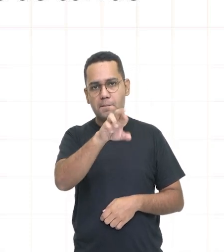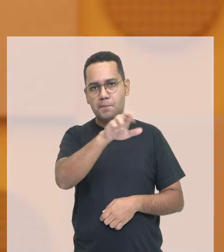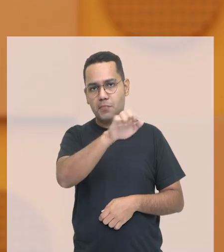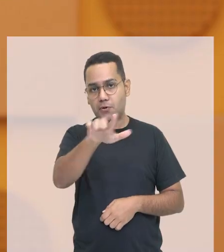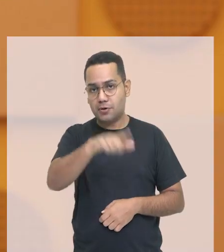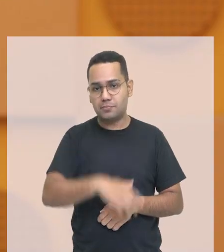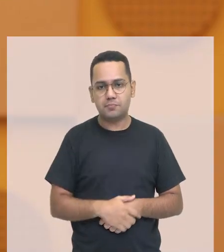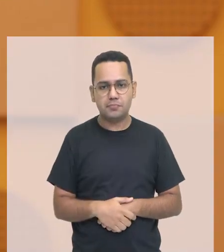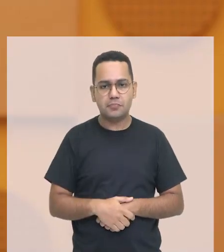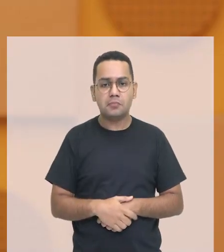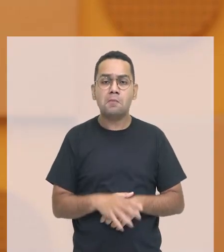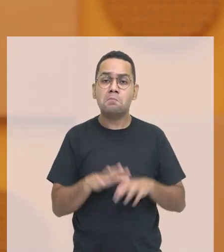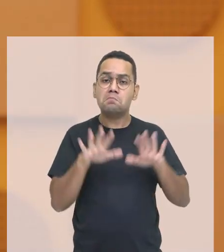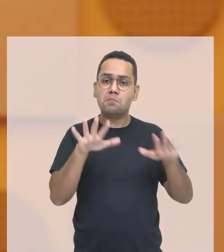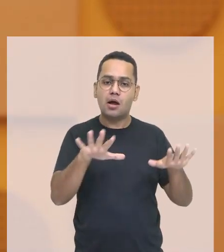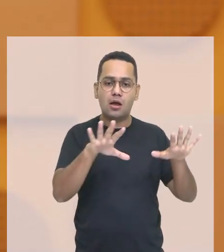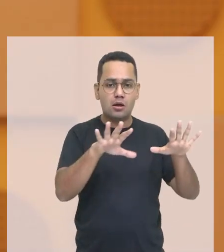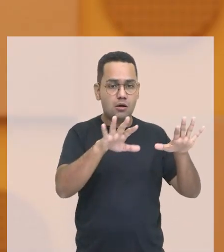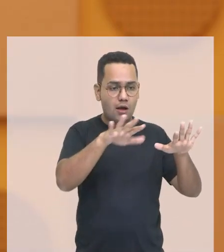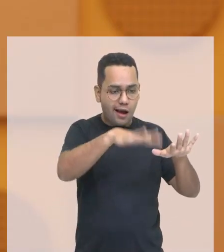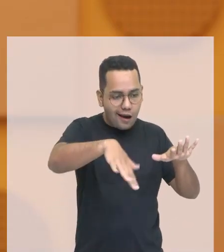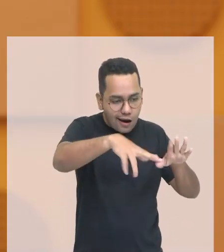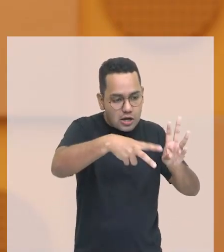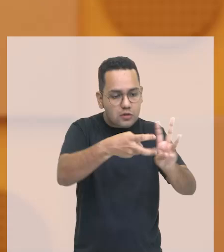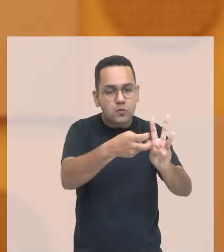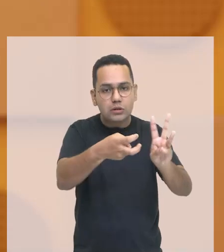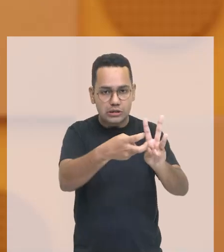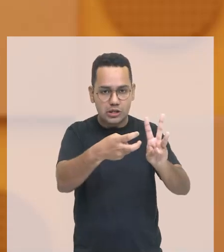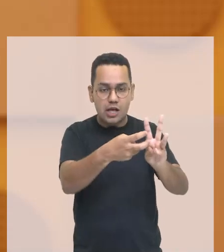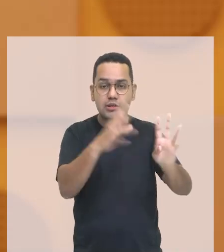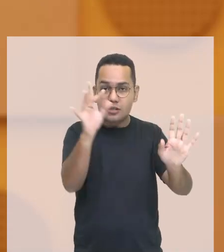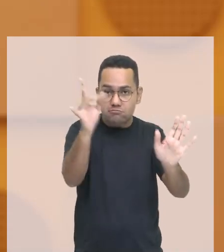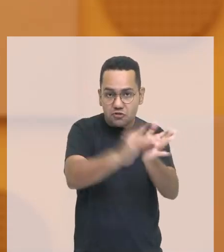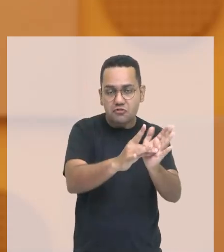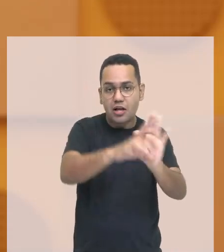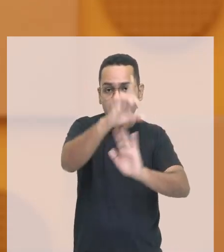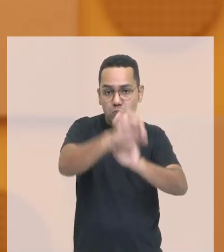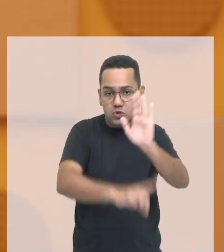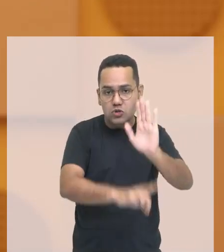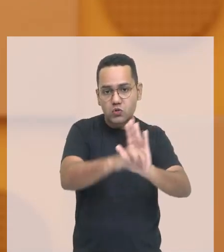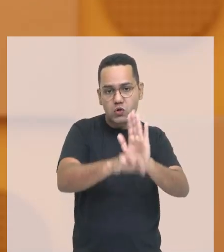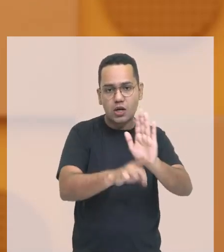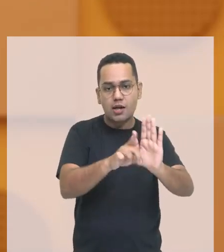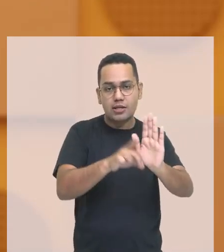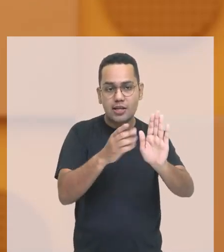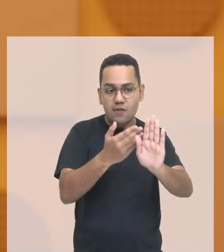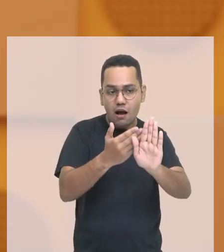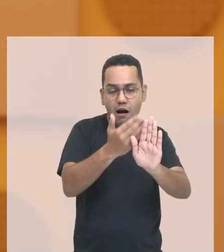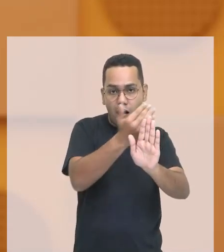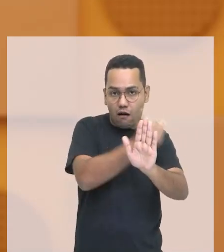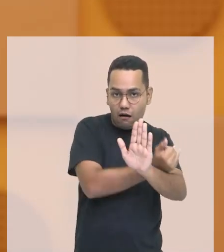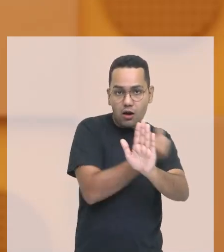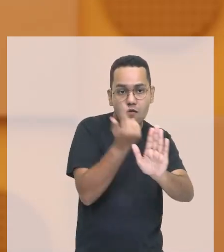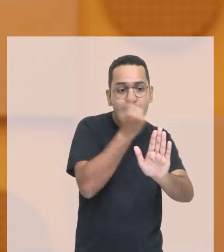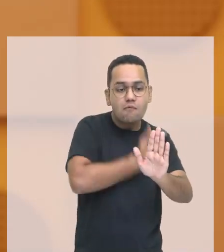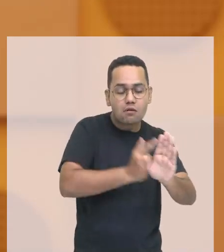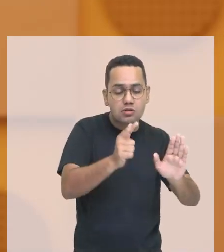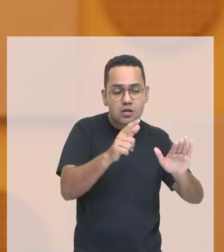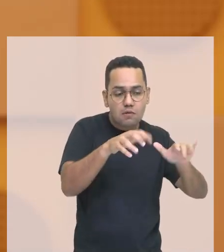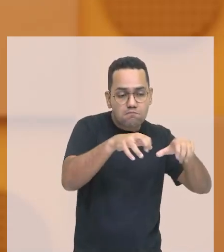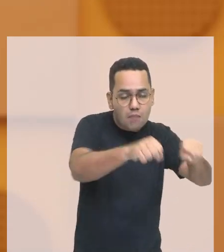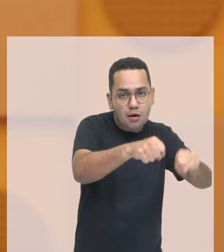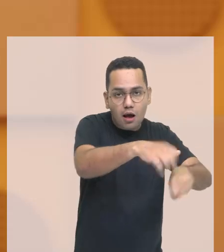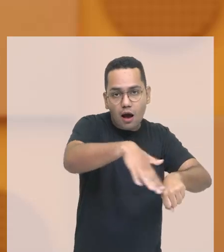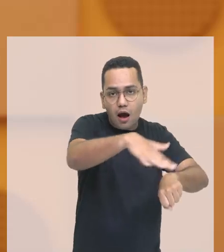tem direito às terras que ocuparam a partir da constituição de 88 mas a gente sabe que as